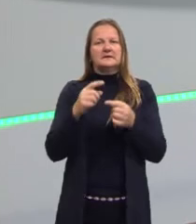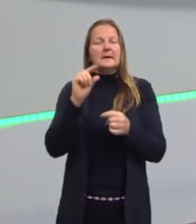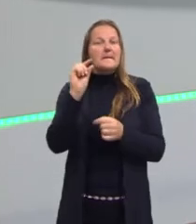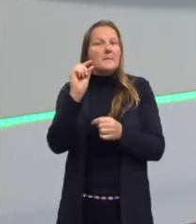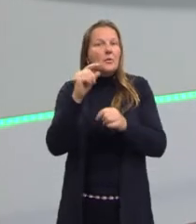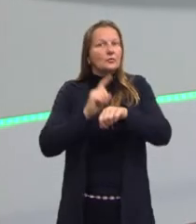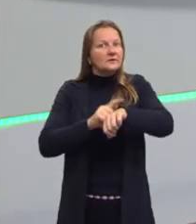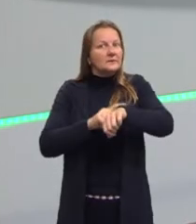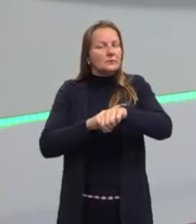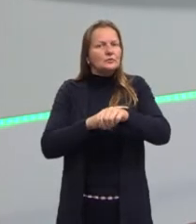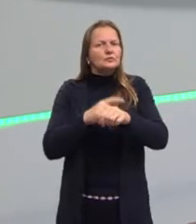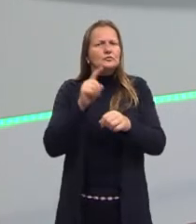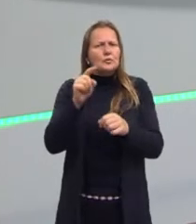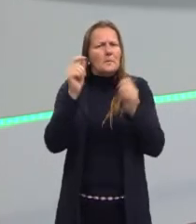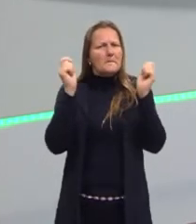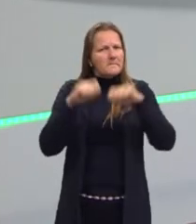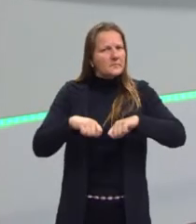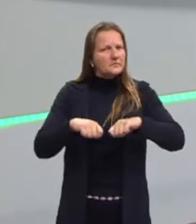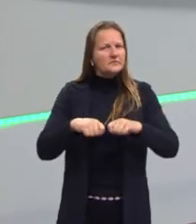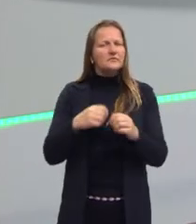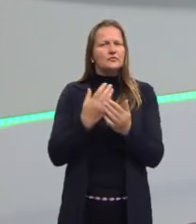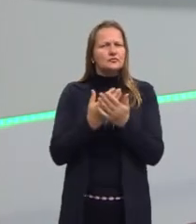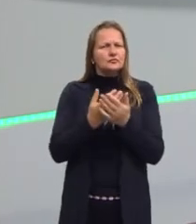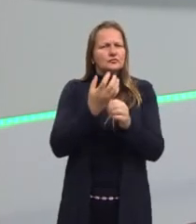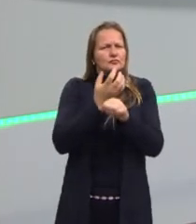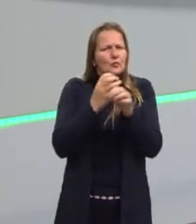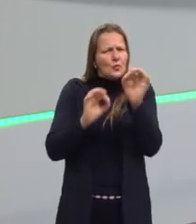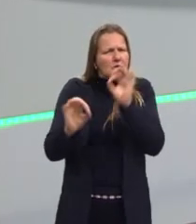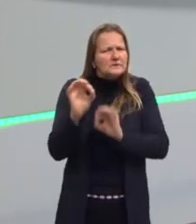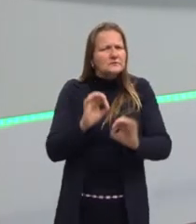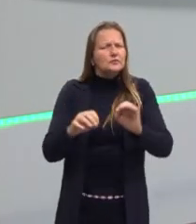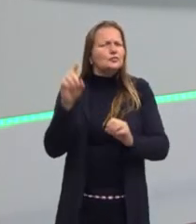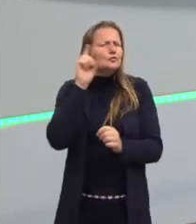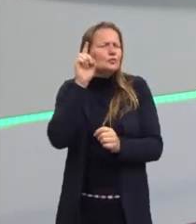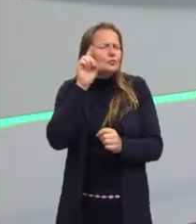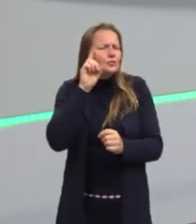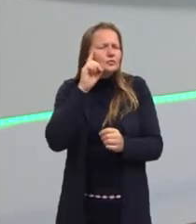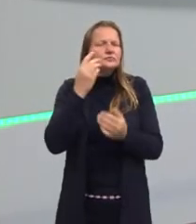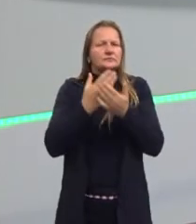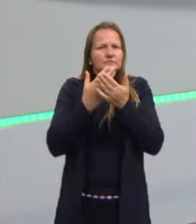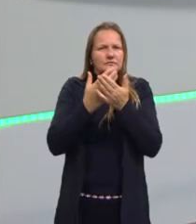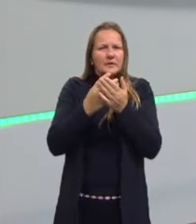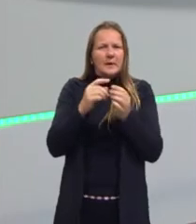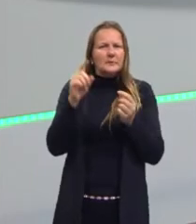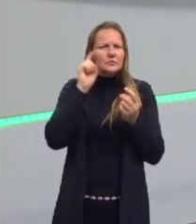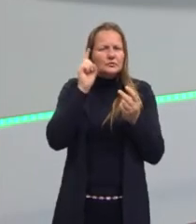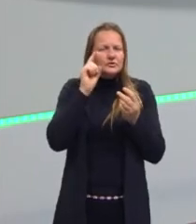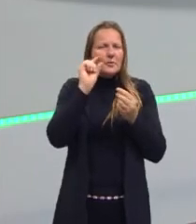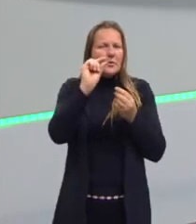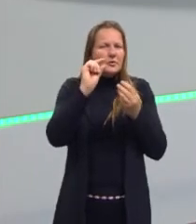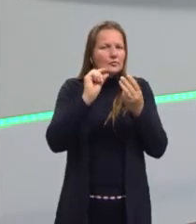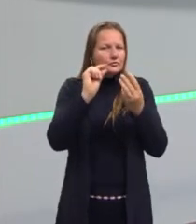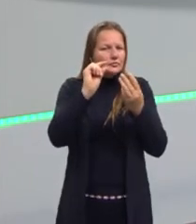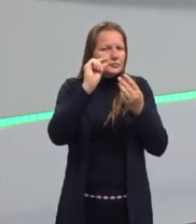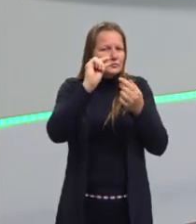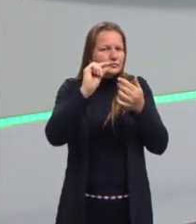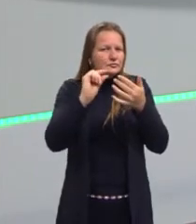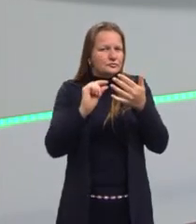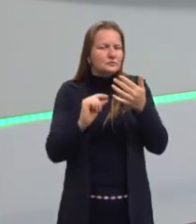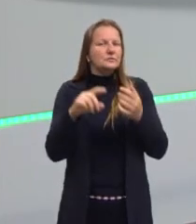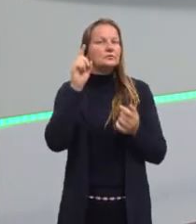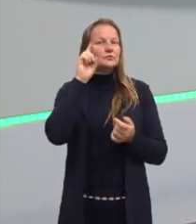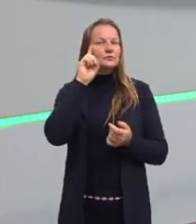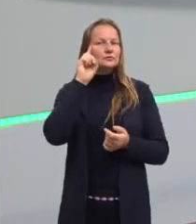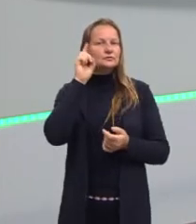muito tempo, o tempo que você puder, se discipline e todos os dias. Às vezes é muito mais interessante nós dedicarmos um